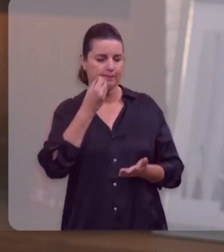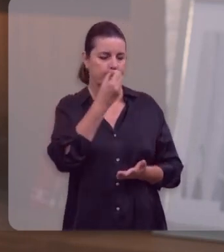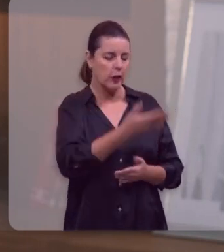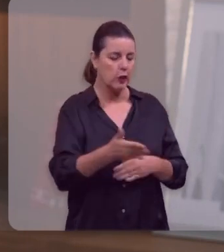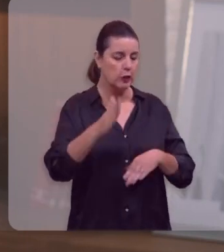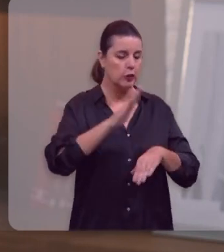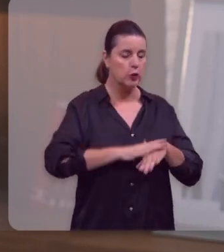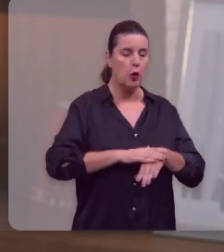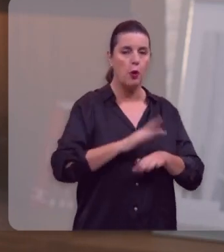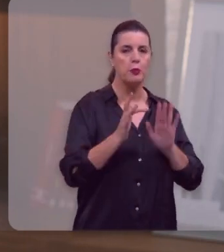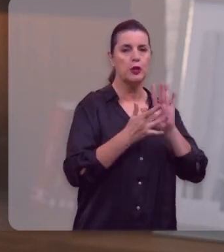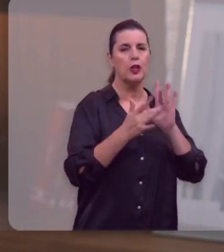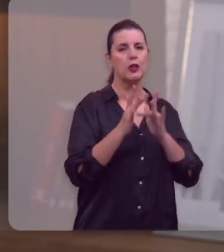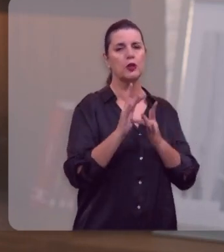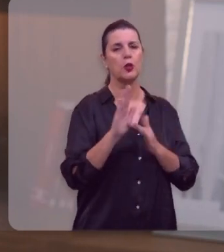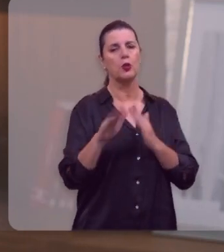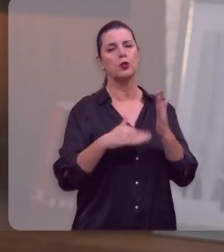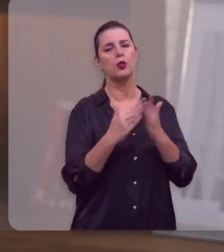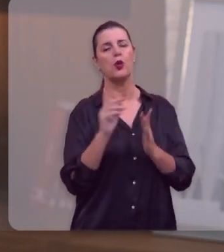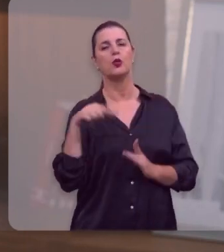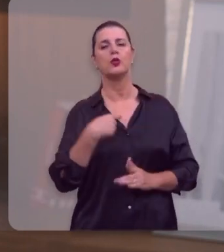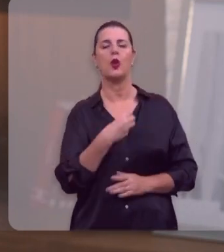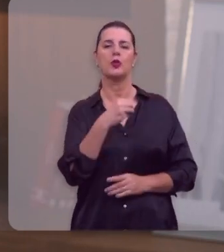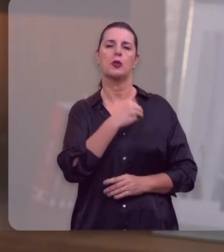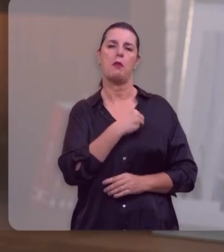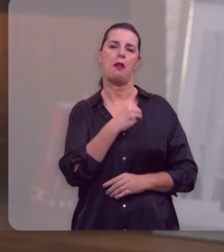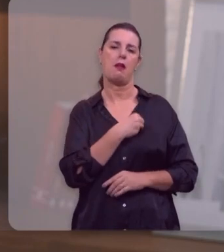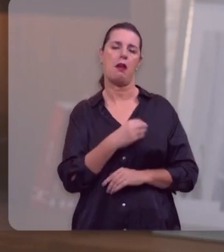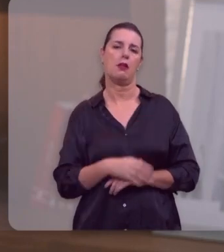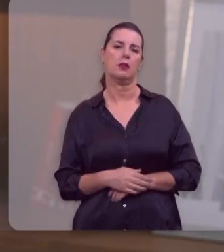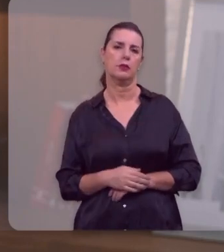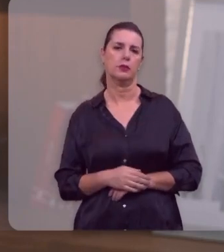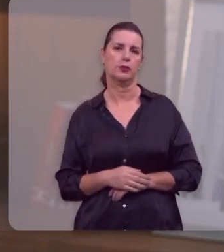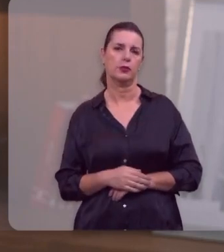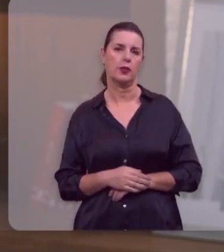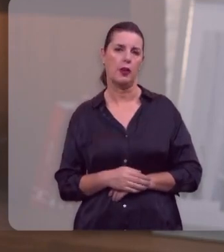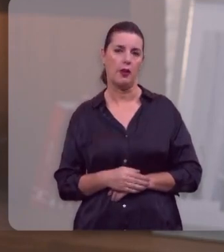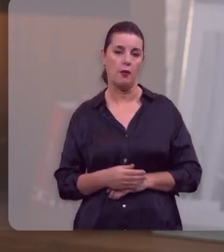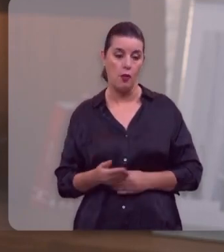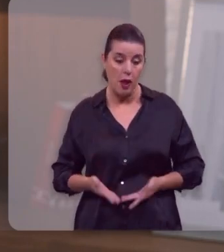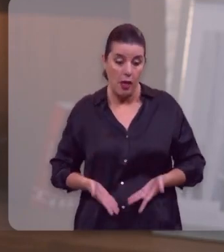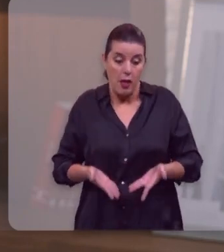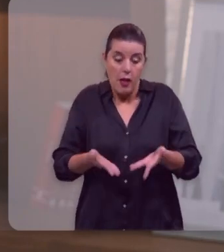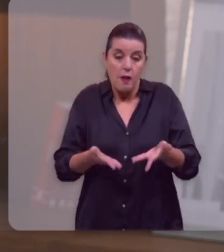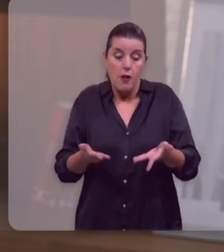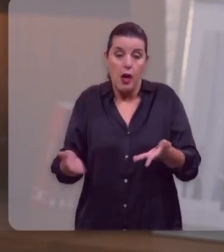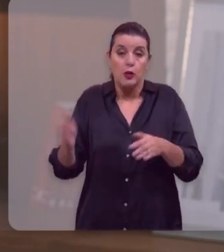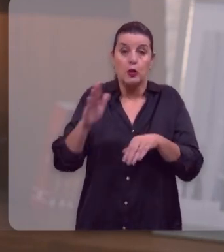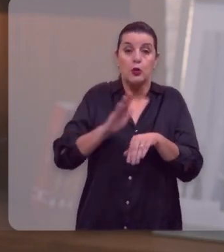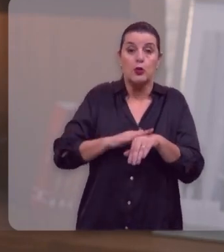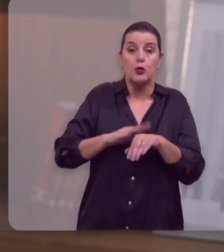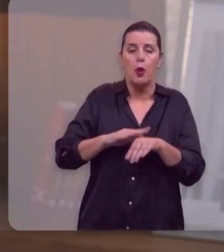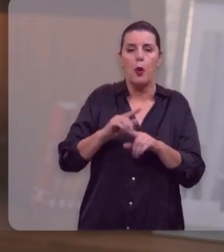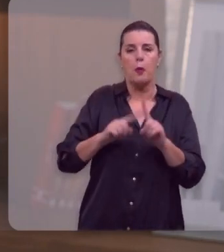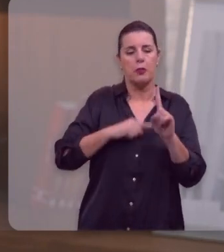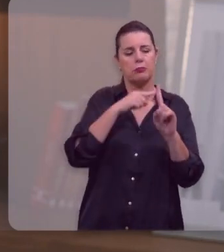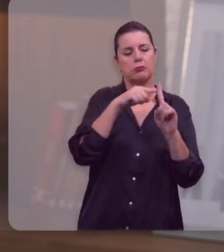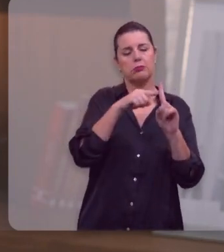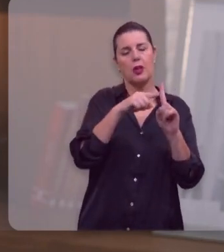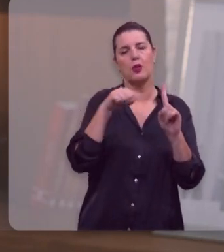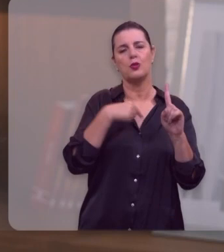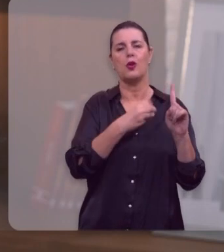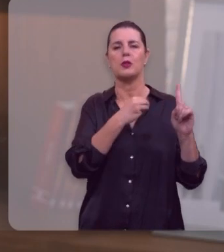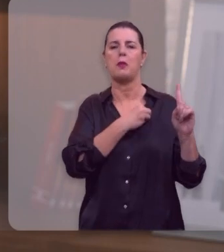todos nós. Diz a Escritura que Ele foi levando sobre o seu corpo no madeiro os nossos pecados.